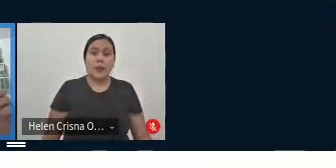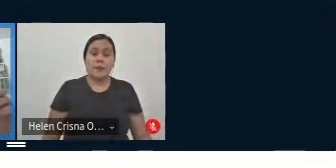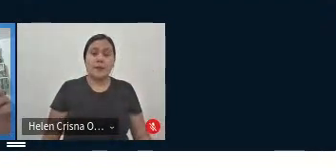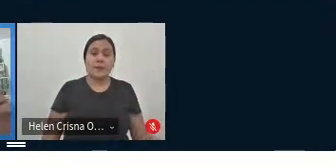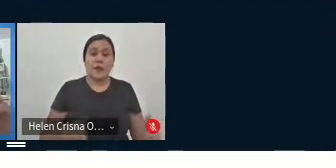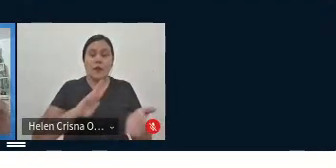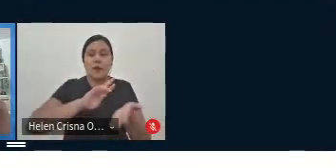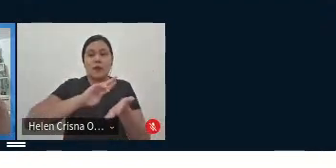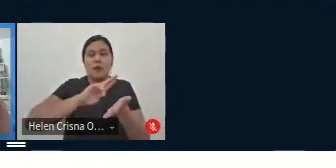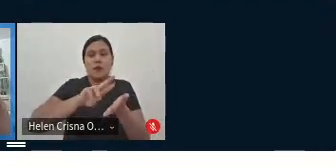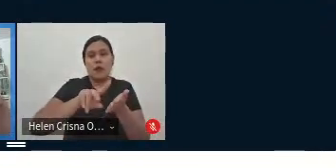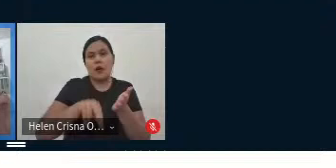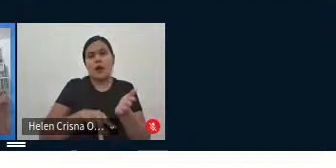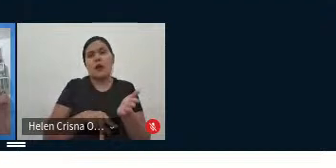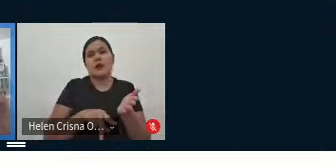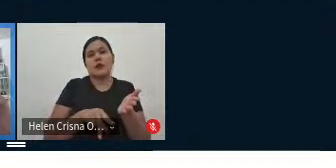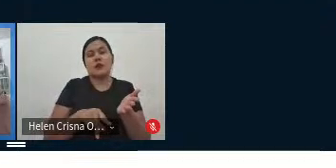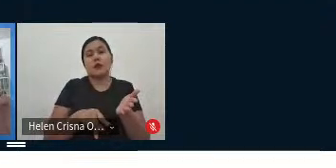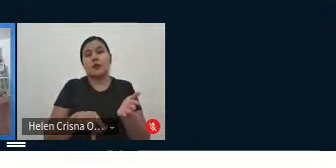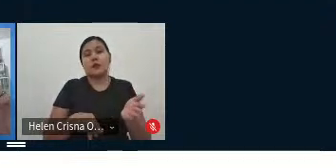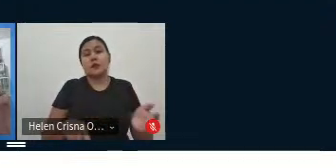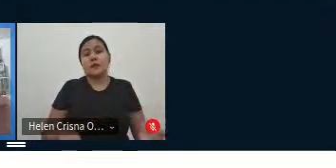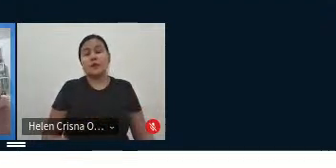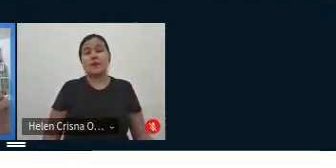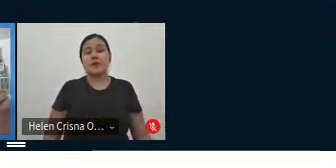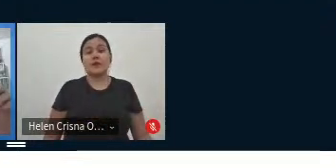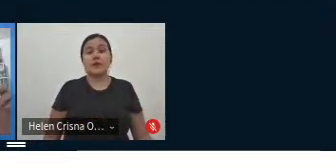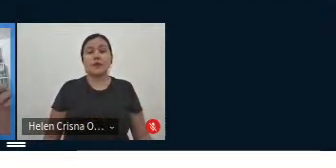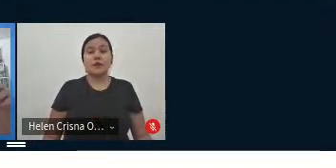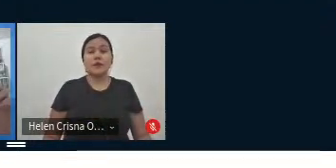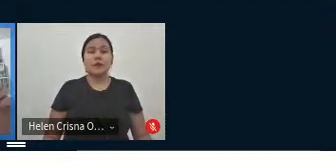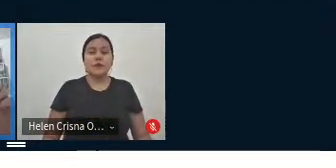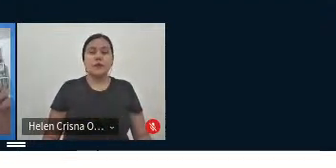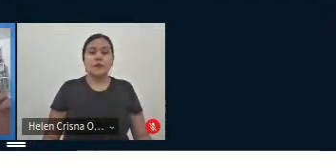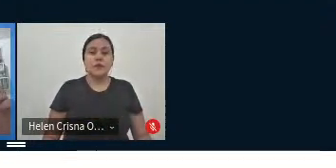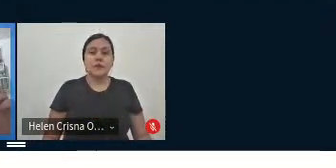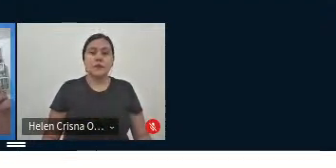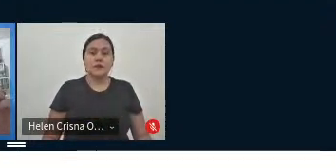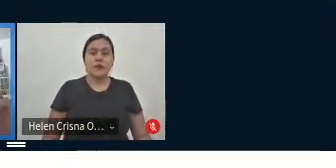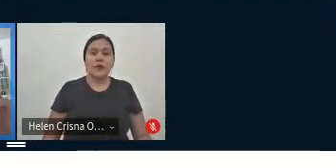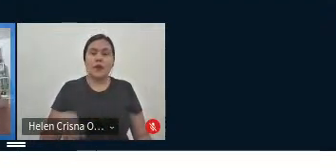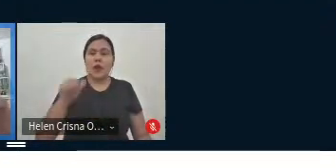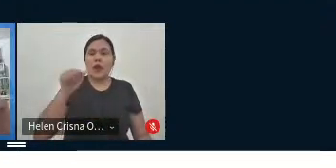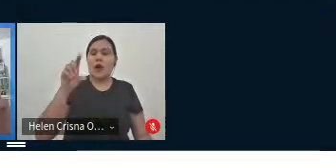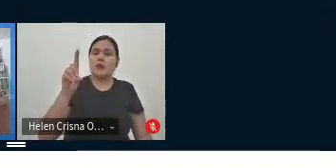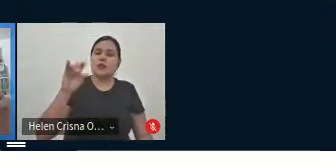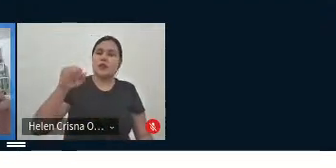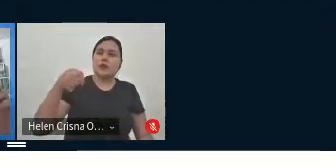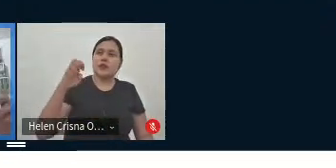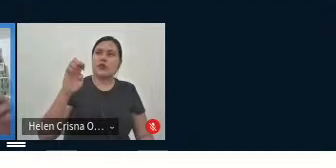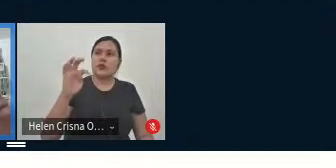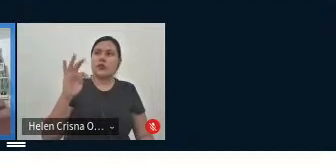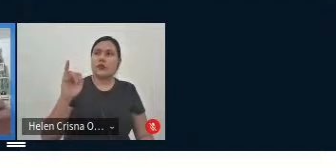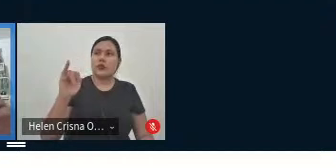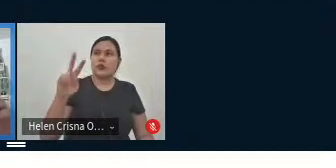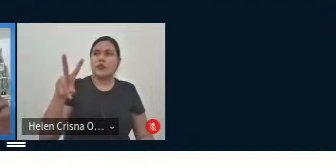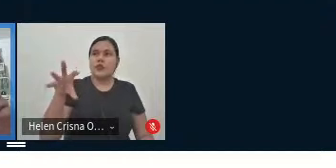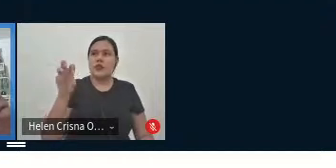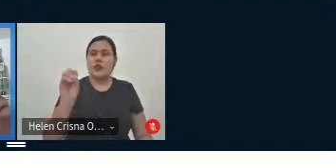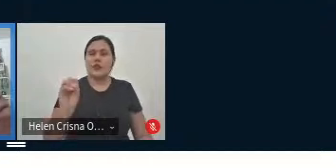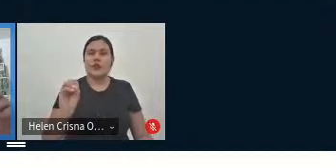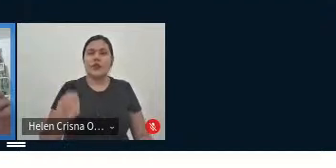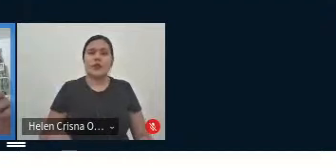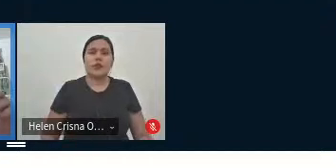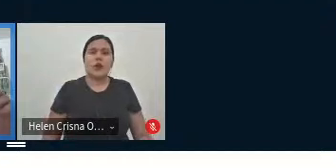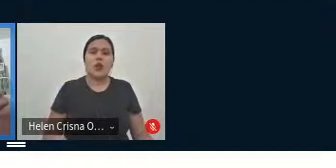diversos adjetivos e isso flexiona na